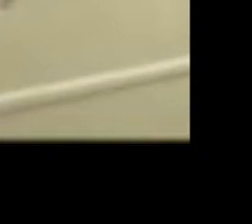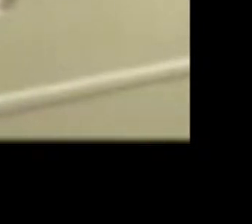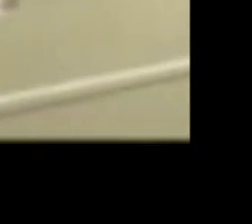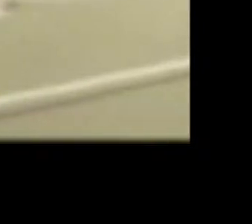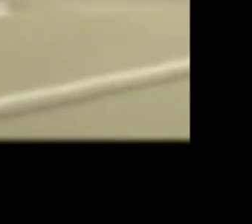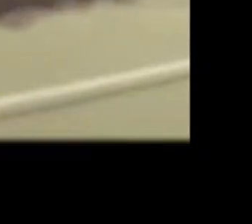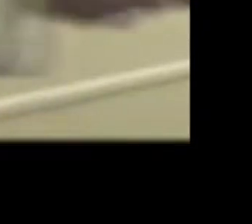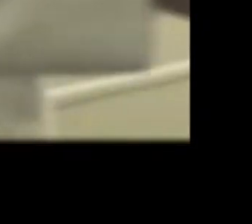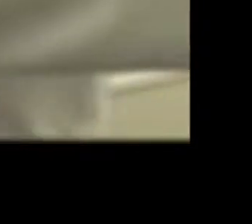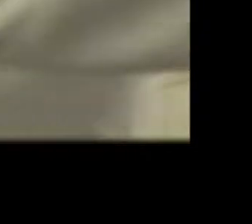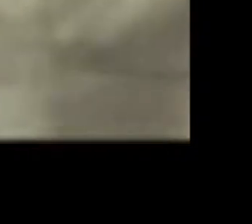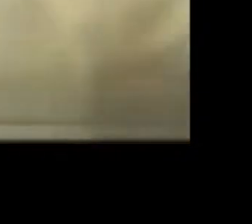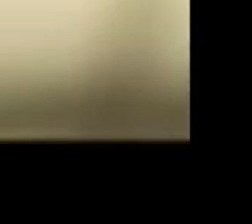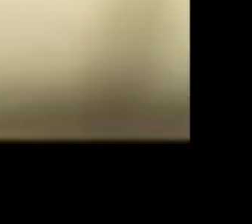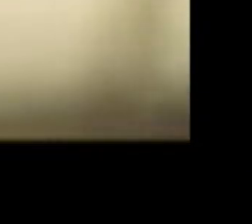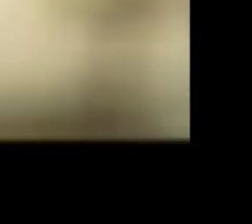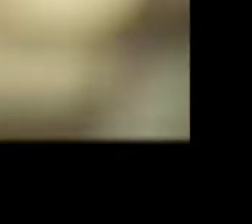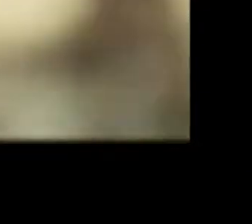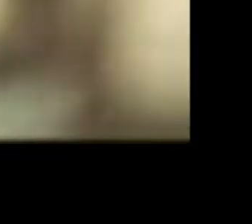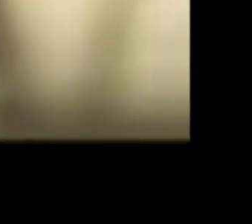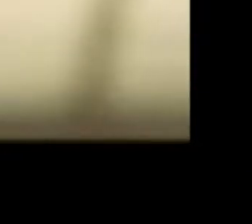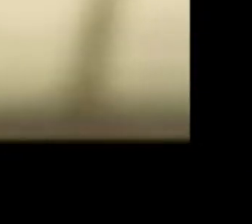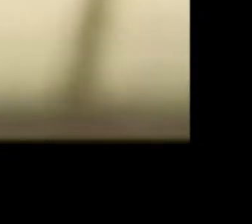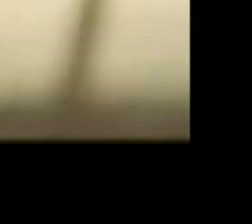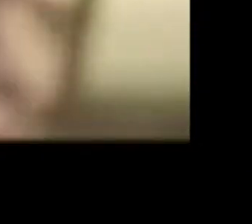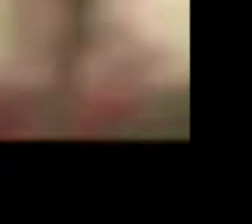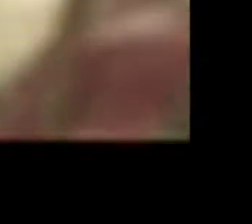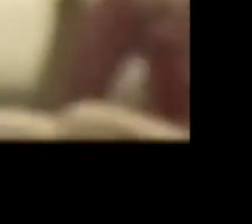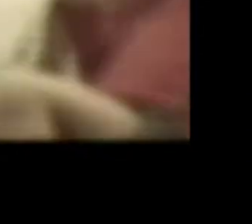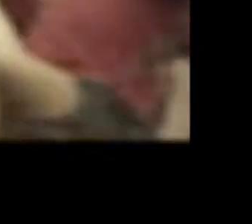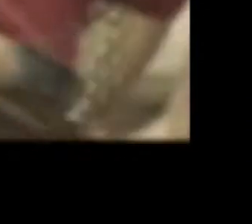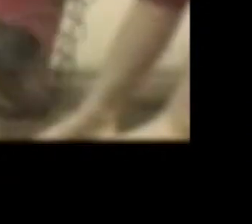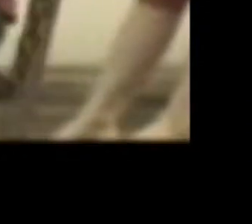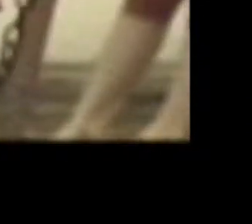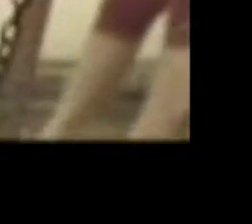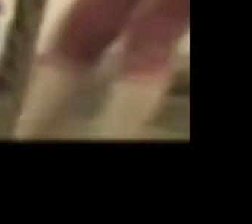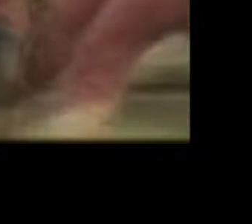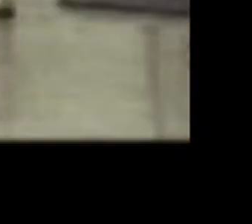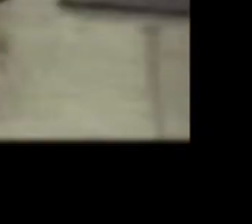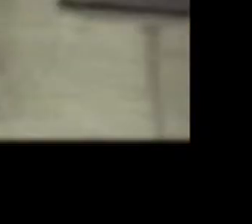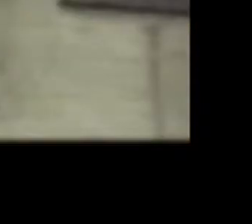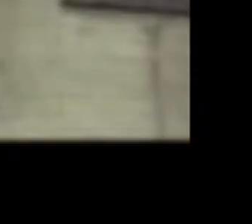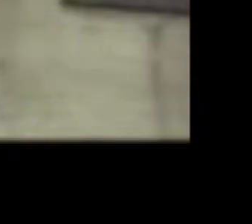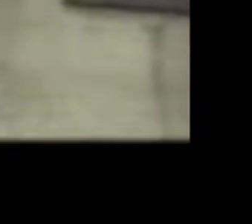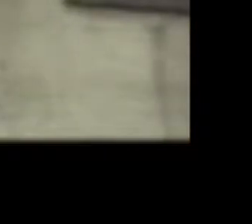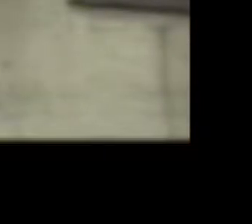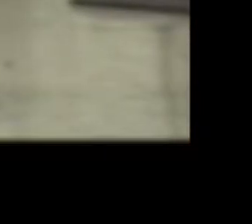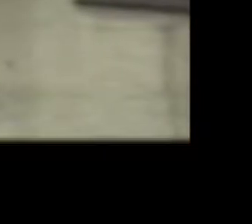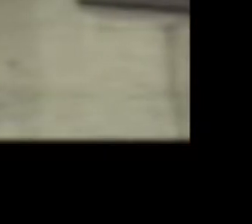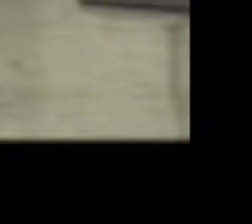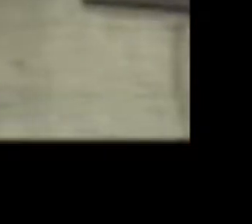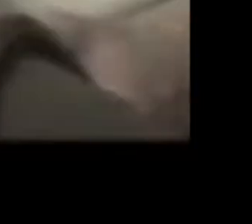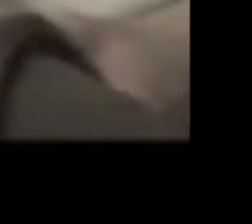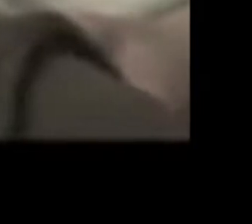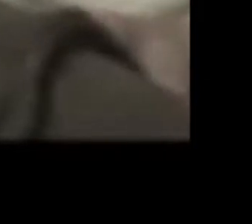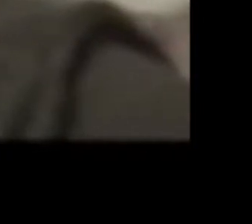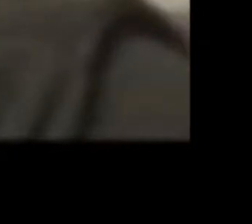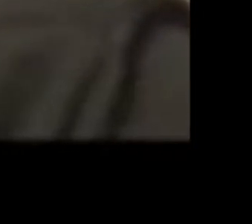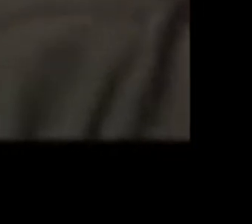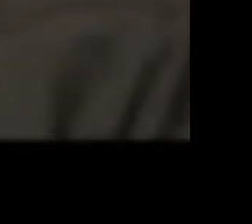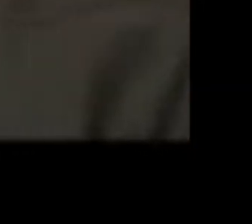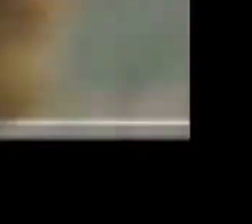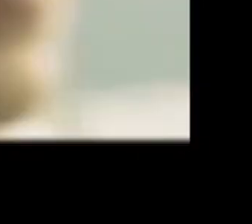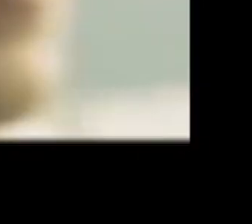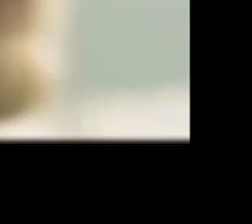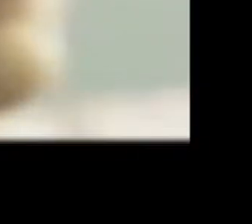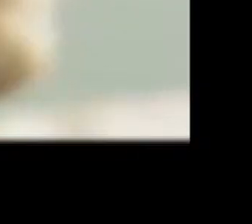Avise aos seus familiares que você deseja ser um doador de órgãos A vontade é sua. A decisão é deles. Basta uma